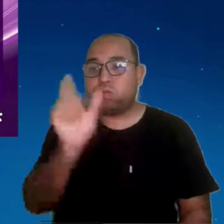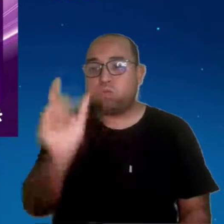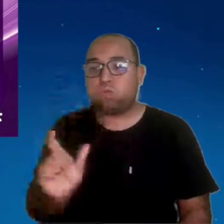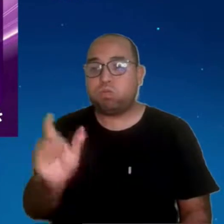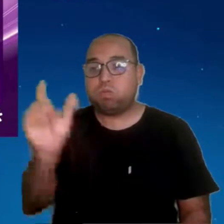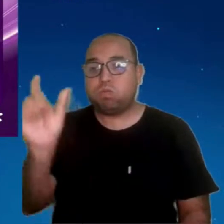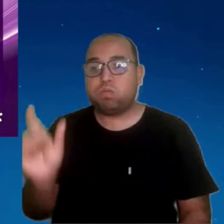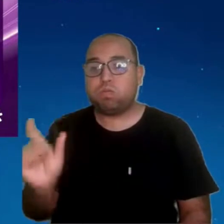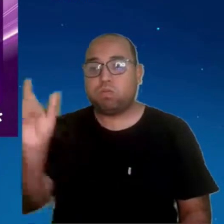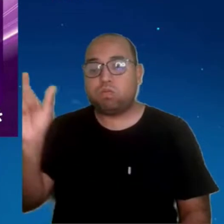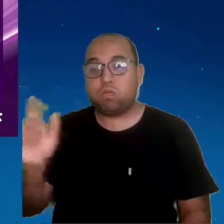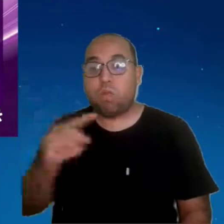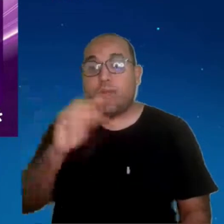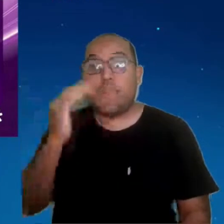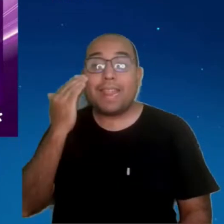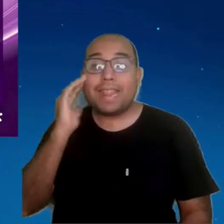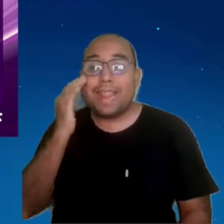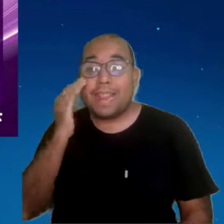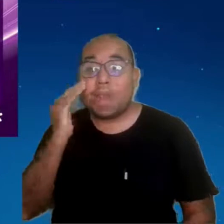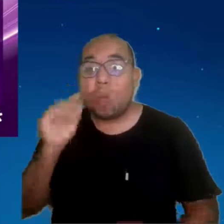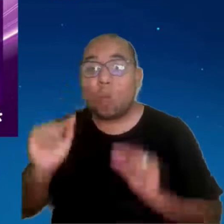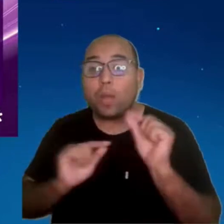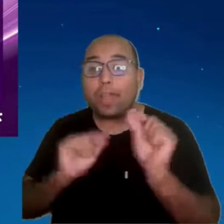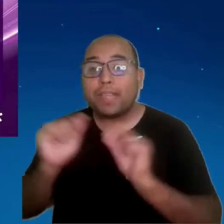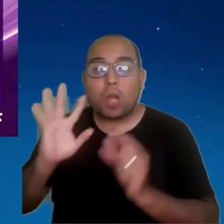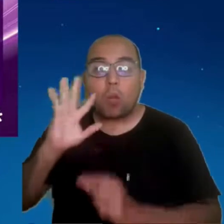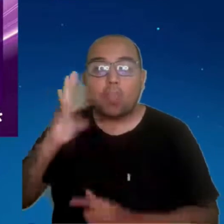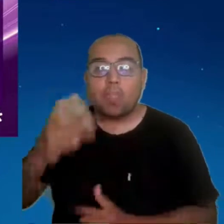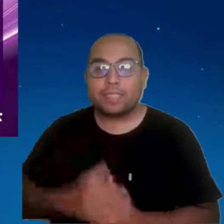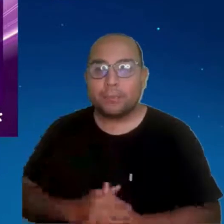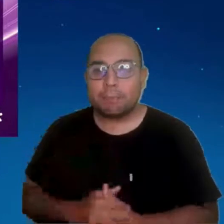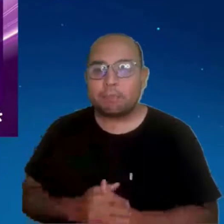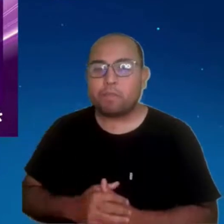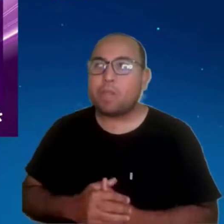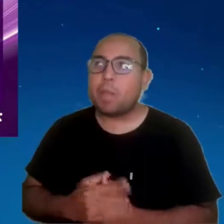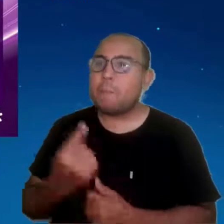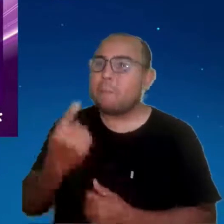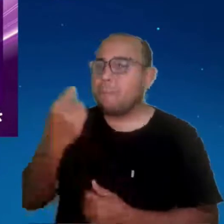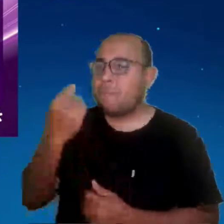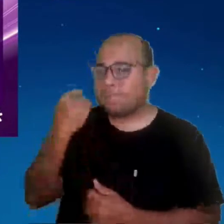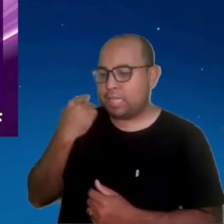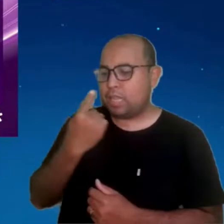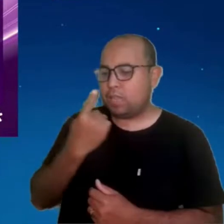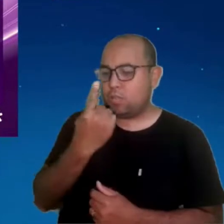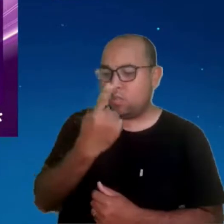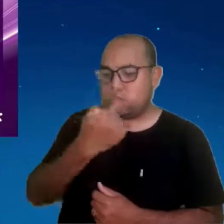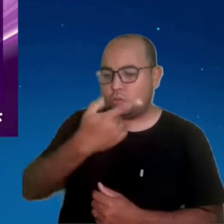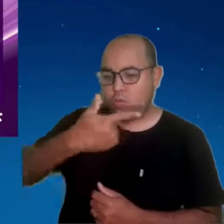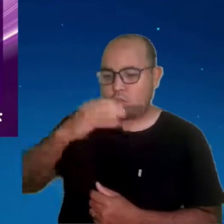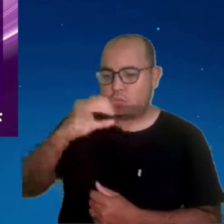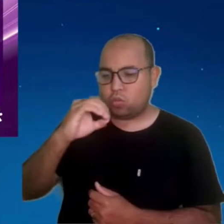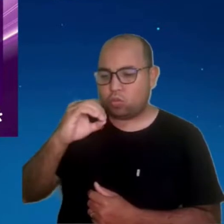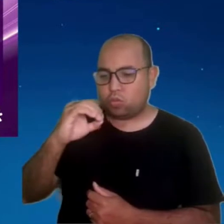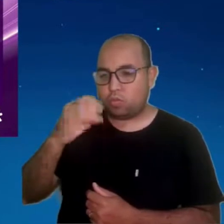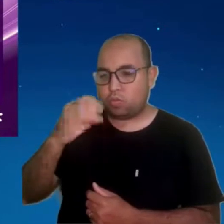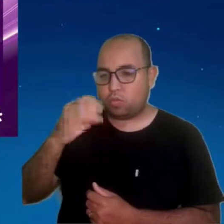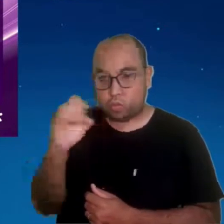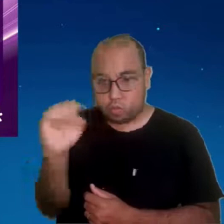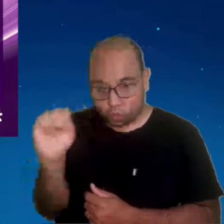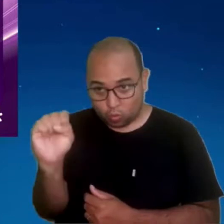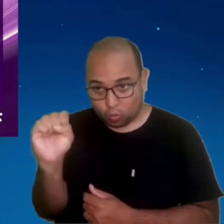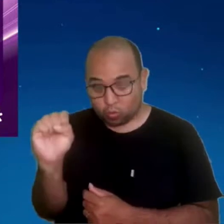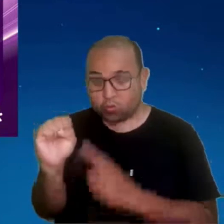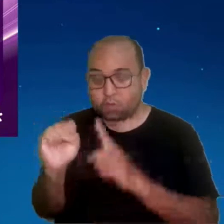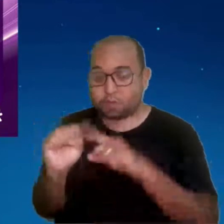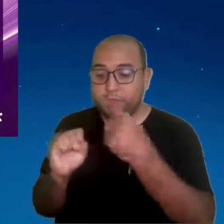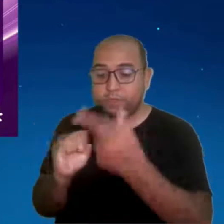transformação antes do COVID, ali em 2018, 2019, mas quando surgiu o COVID, surgiu a vida remota.